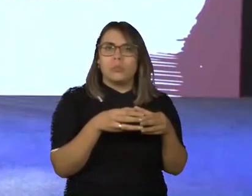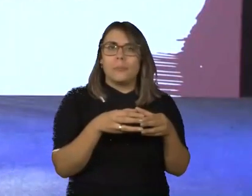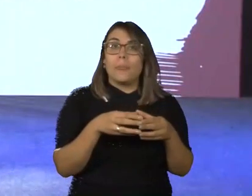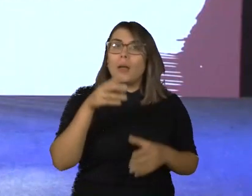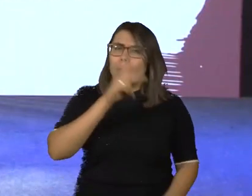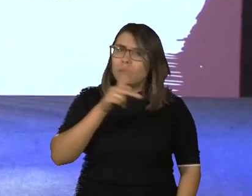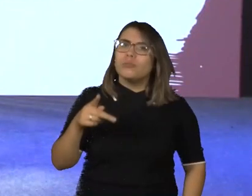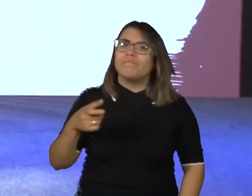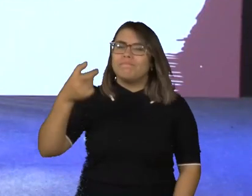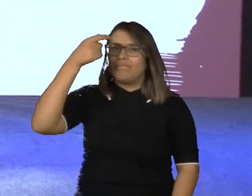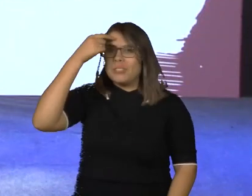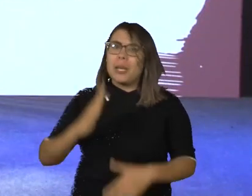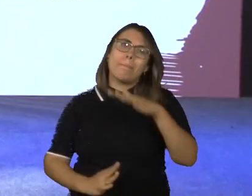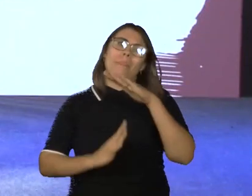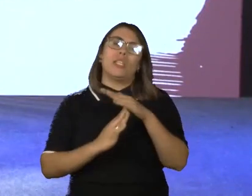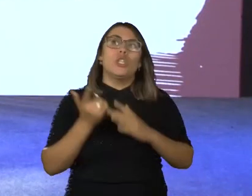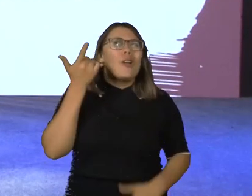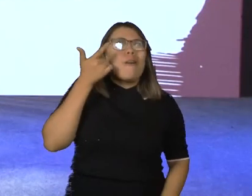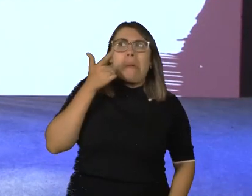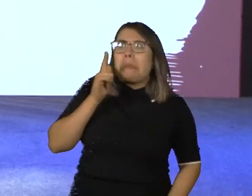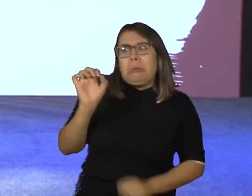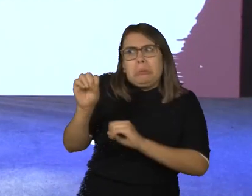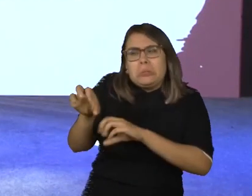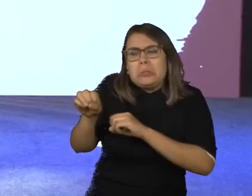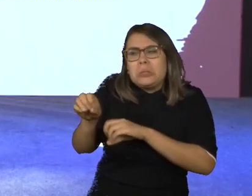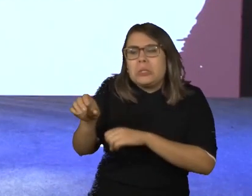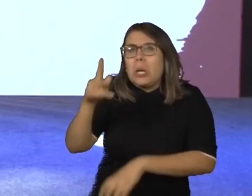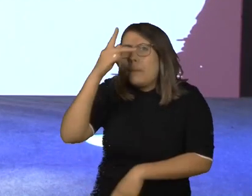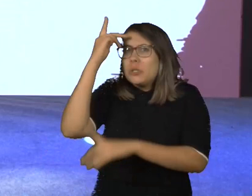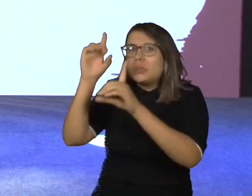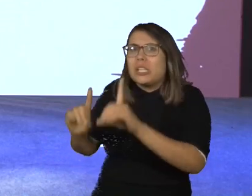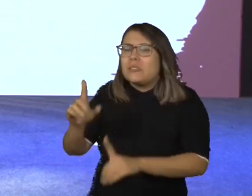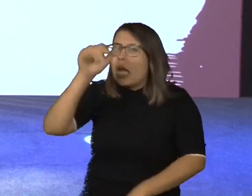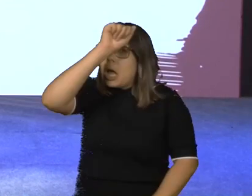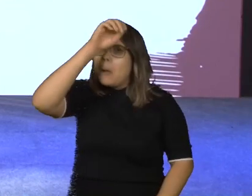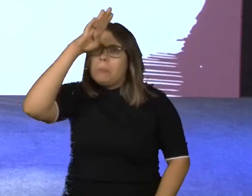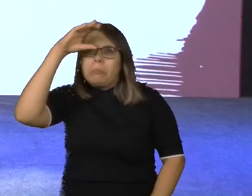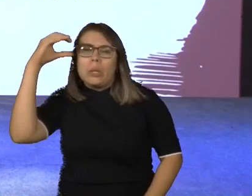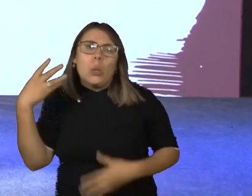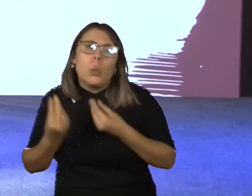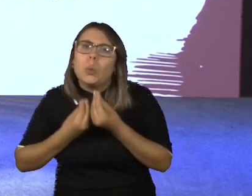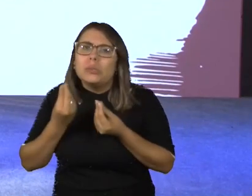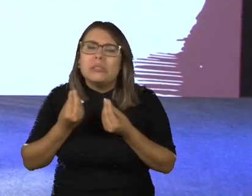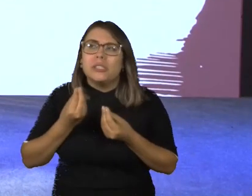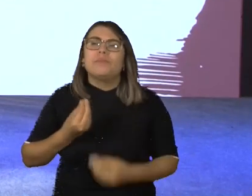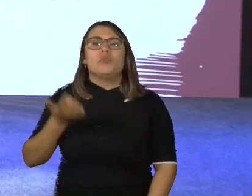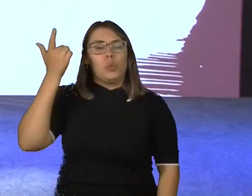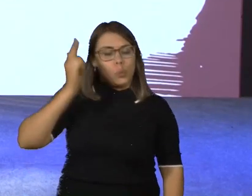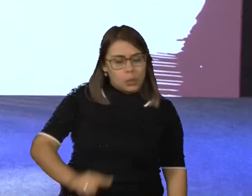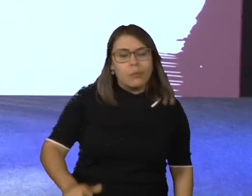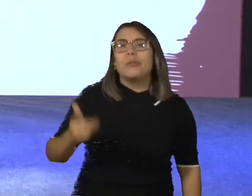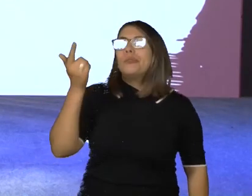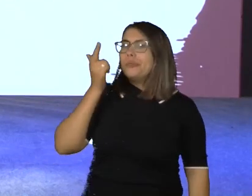Não consegue alfabetizar um aluno com deficiência e, por isso, culpa, deficiência e desiste. E sempre repete, o